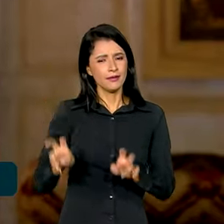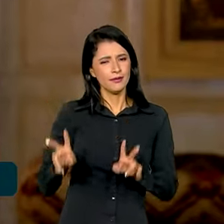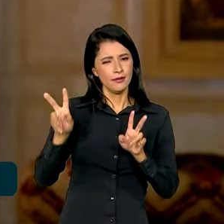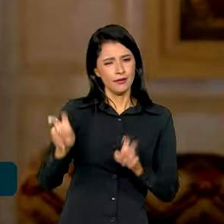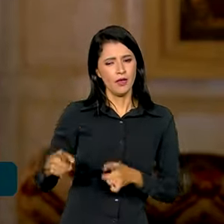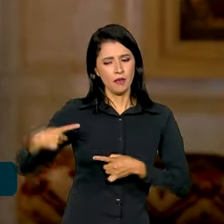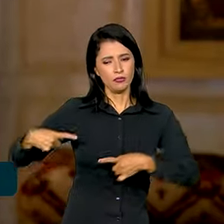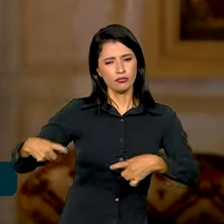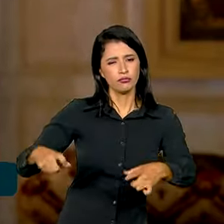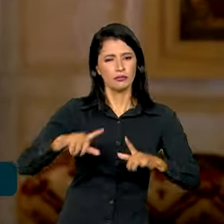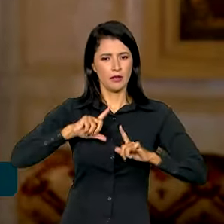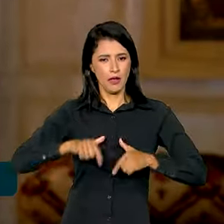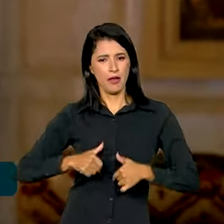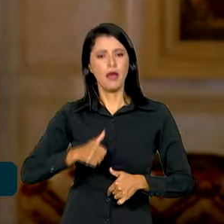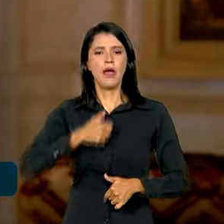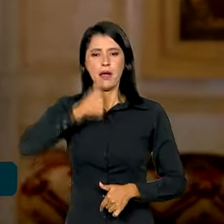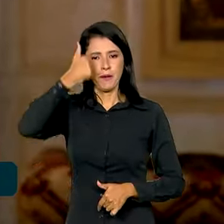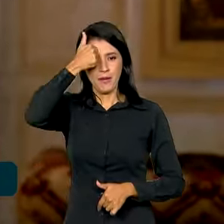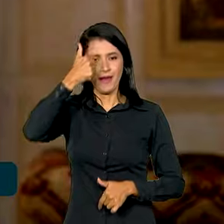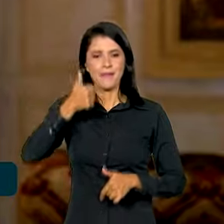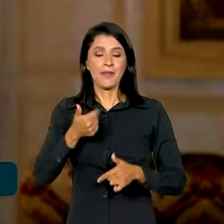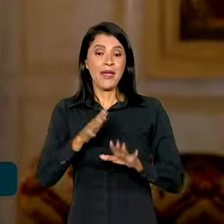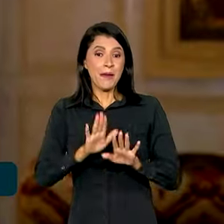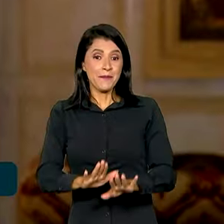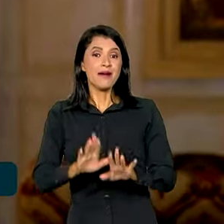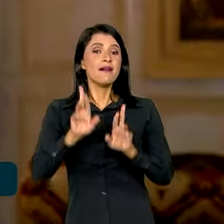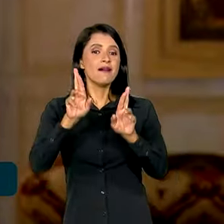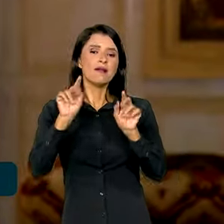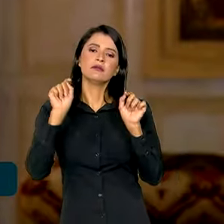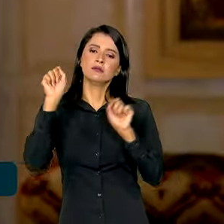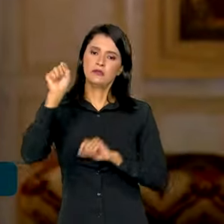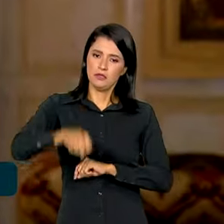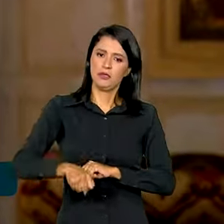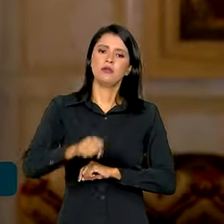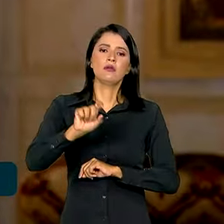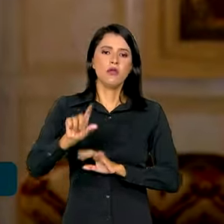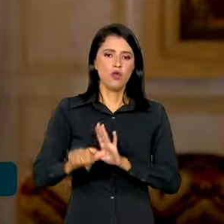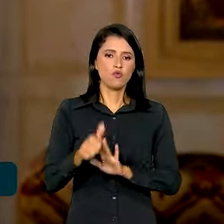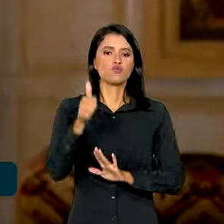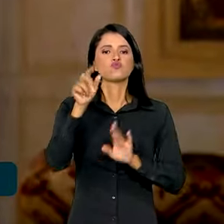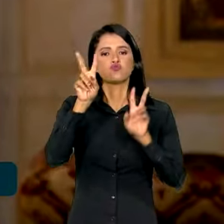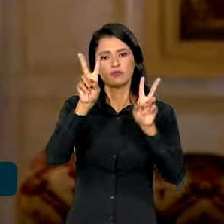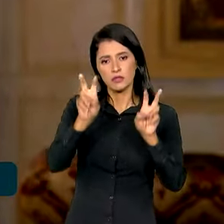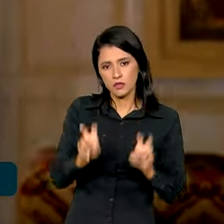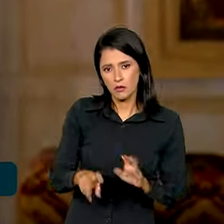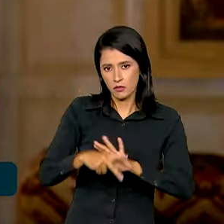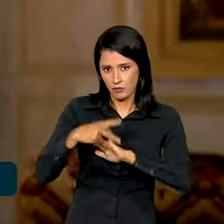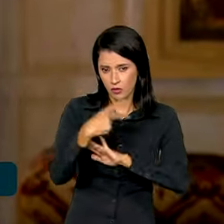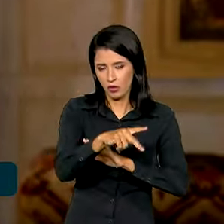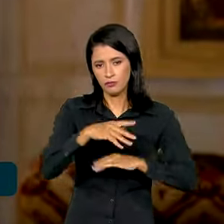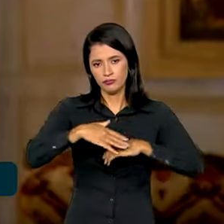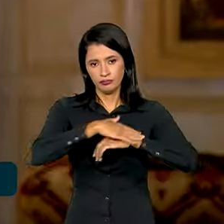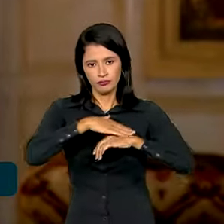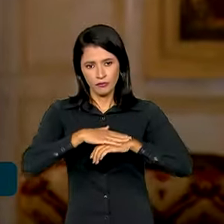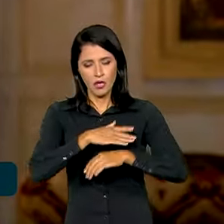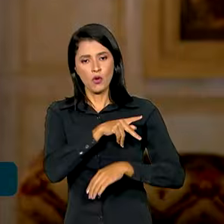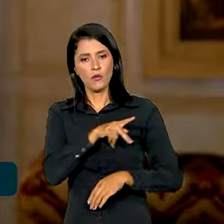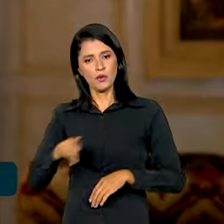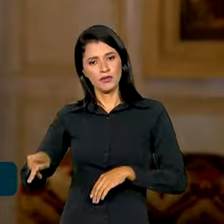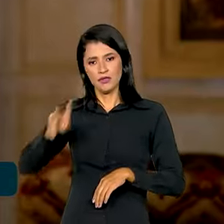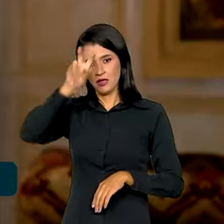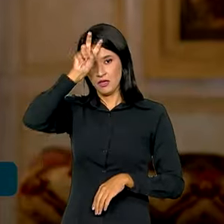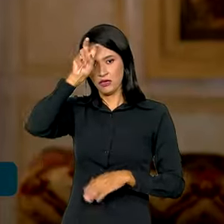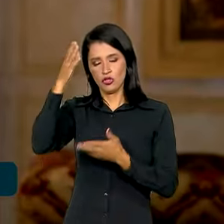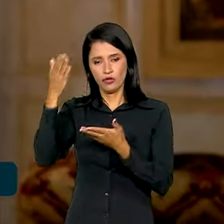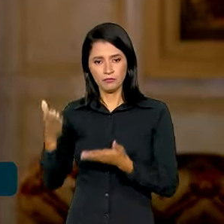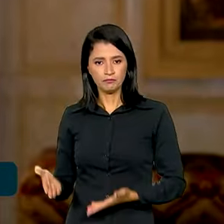ao Egito. Então, a expectativa é que esse seja, sim, um dos temas da conversa com o líder egípcio, Abdel Fattah